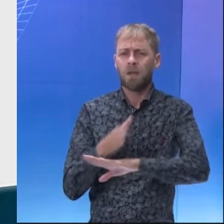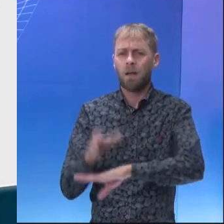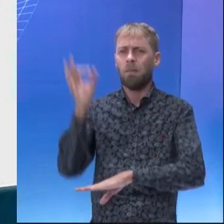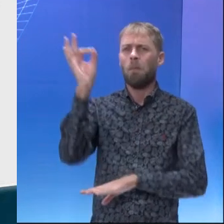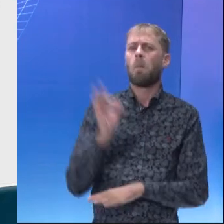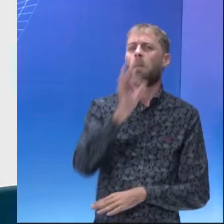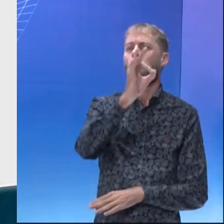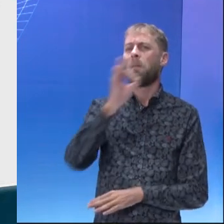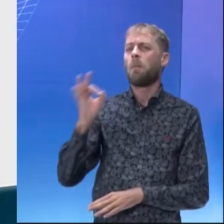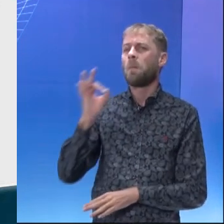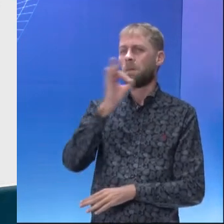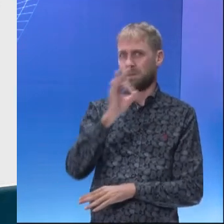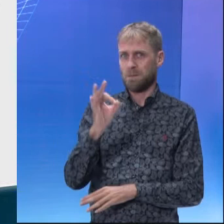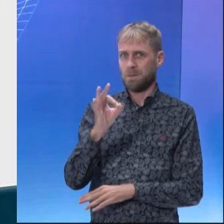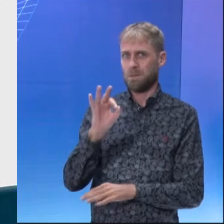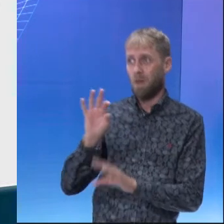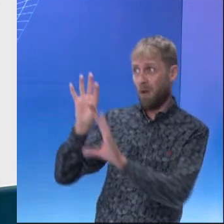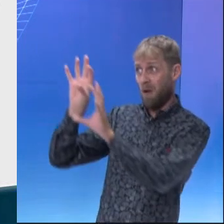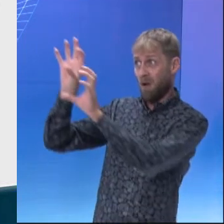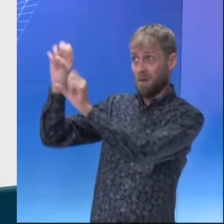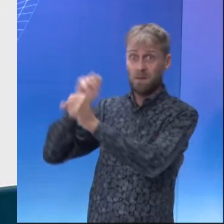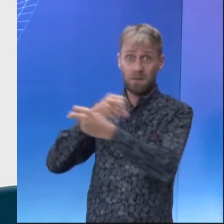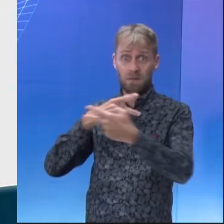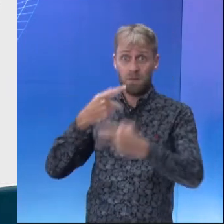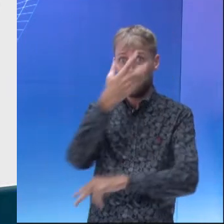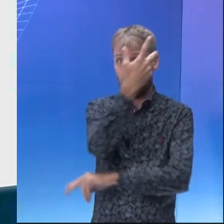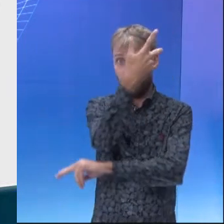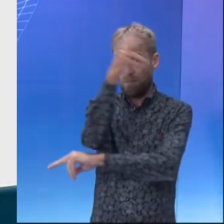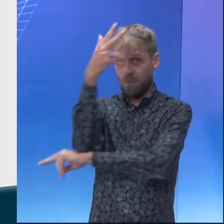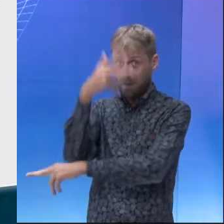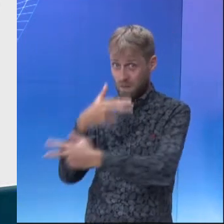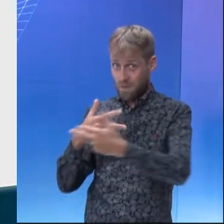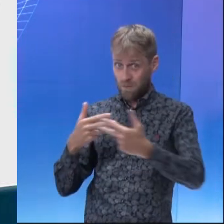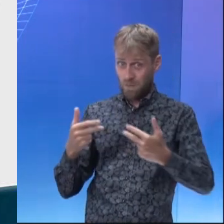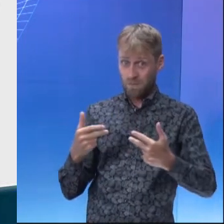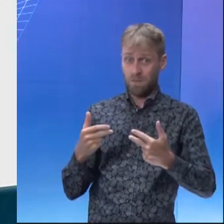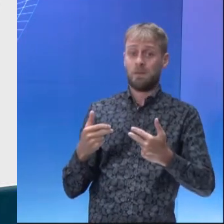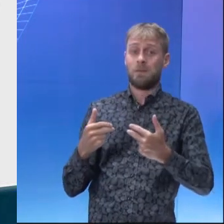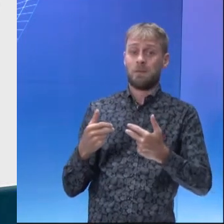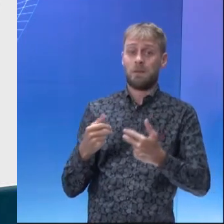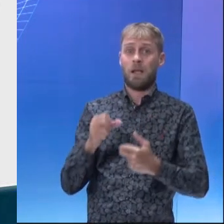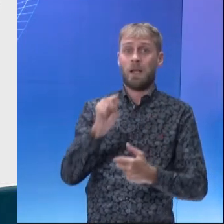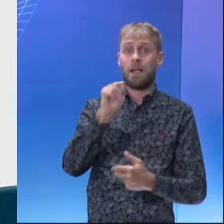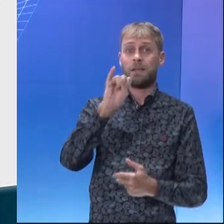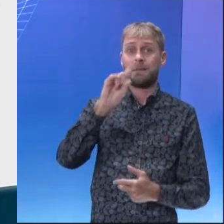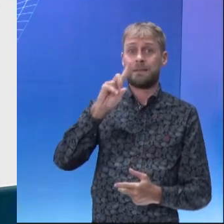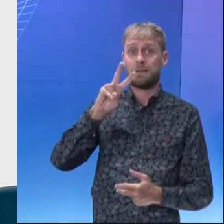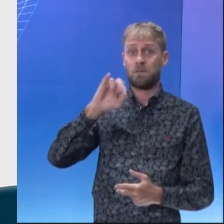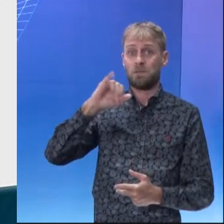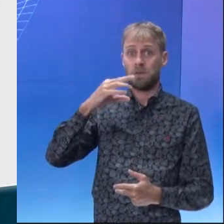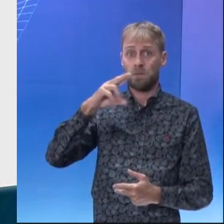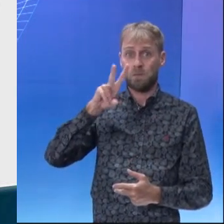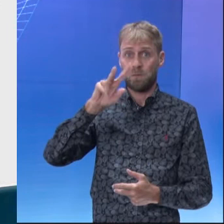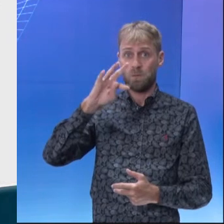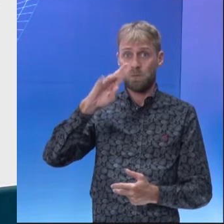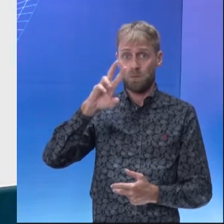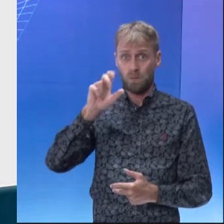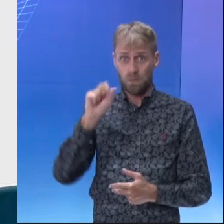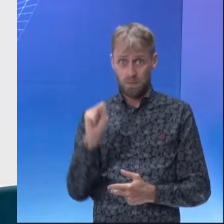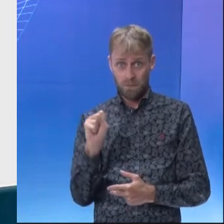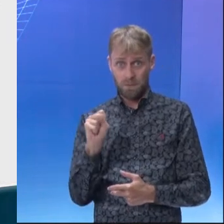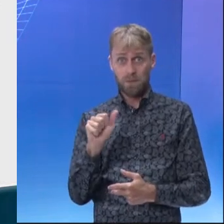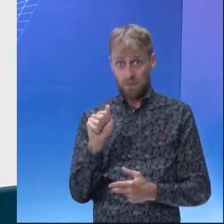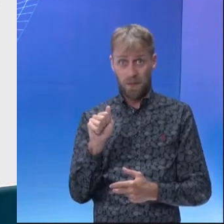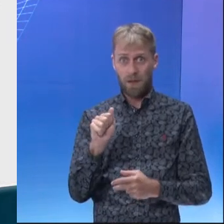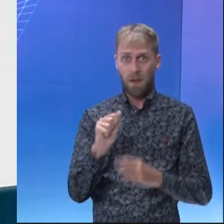percentual do extrativismo vegetal e da silvicultura no valor da